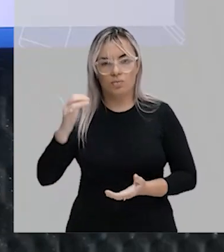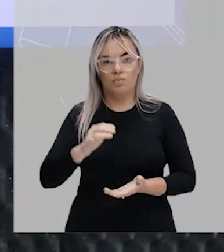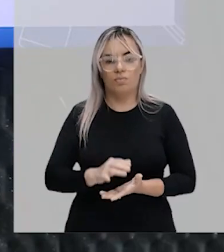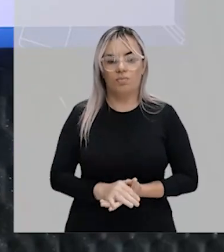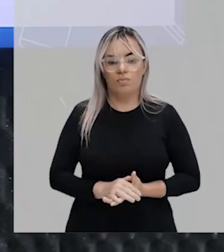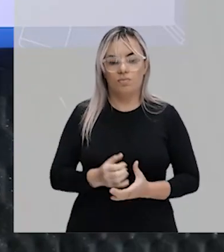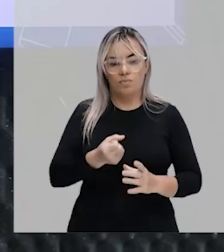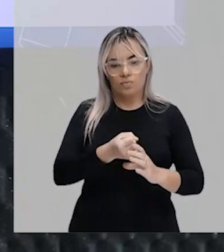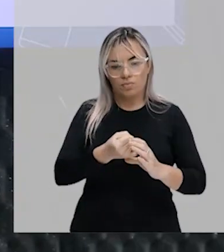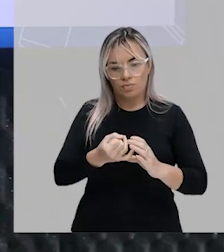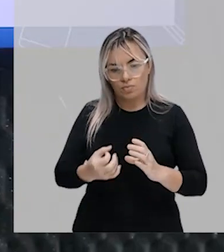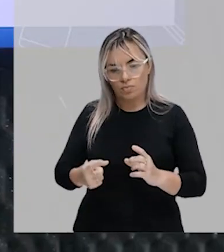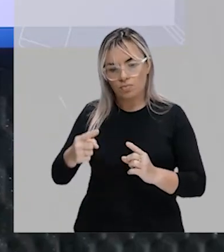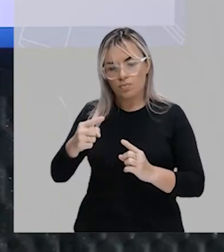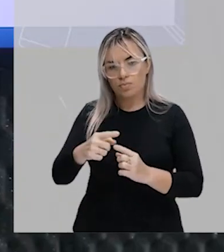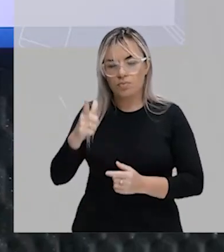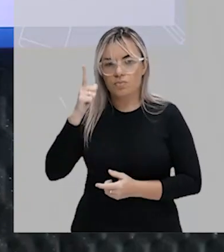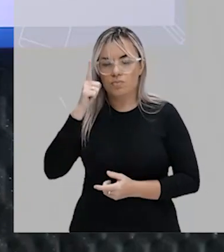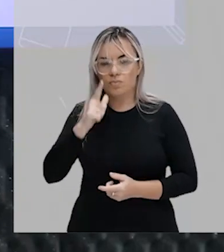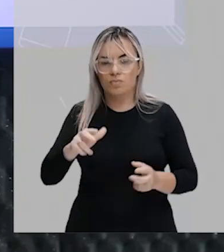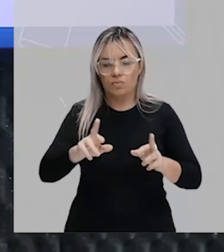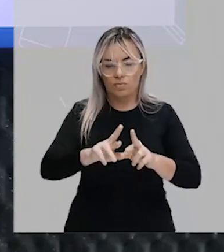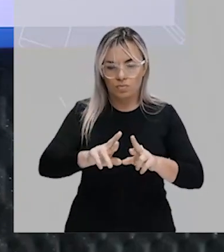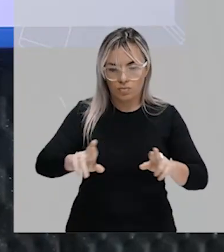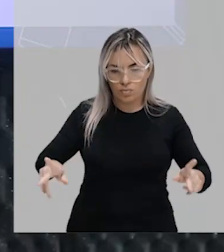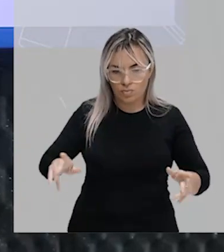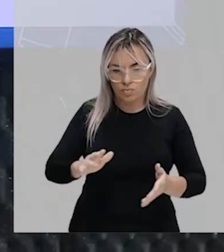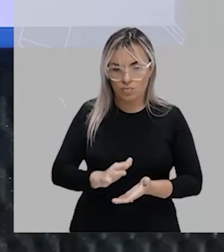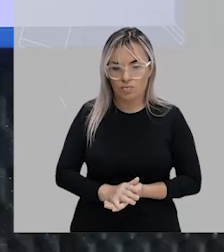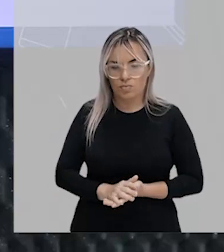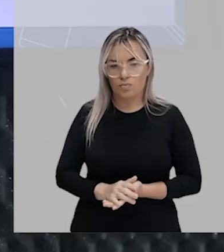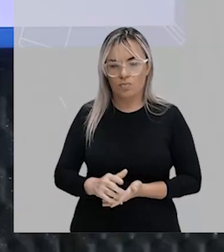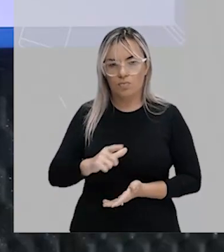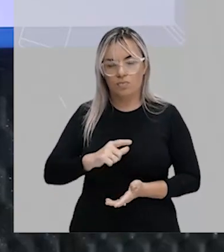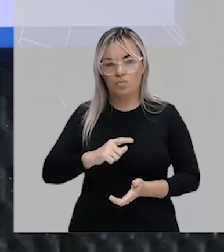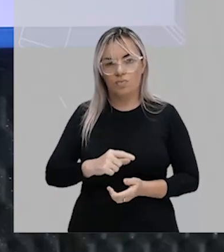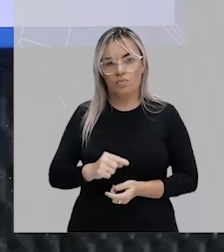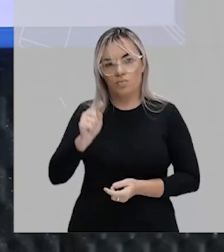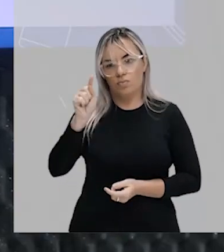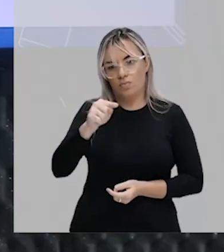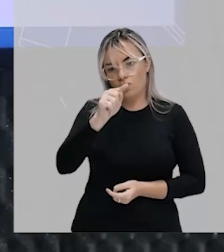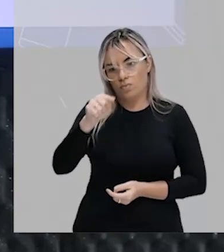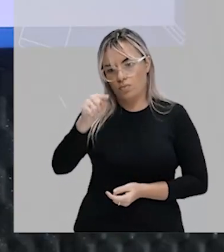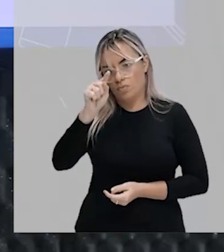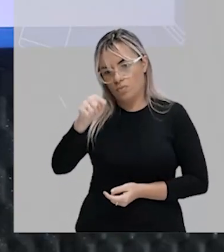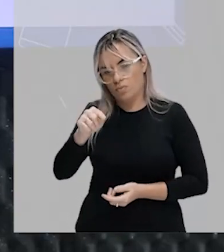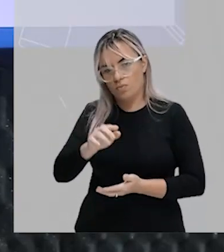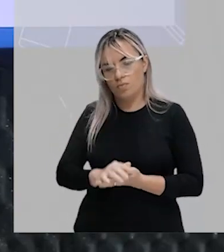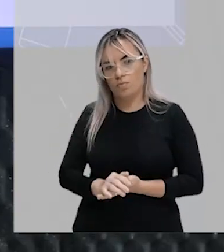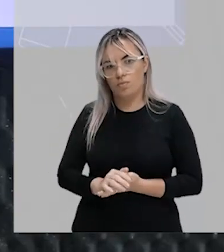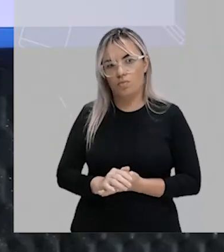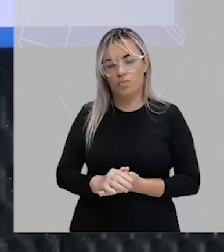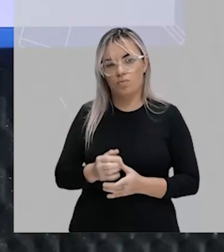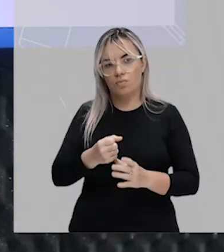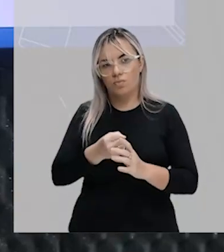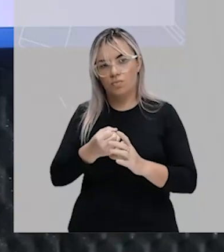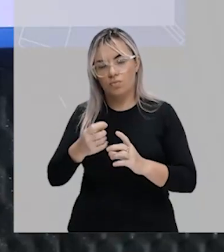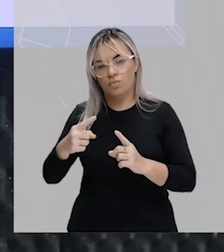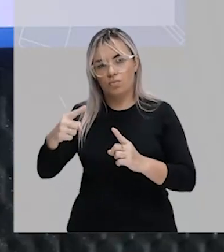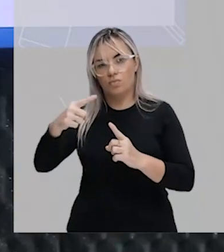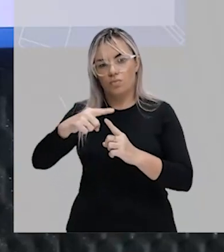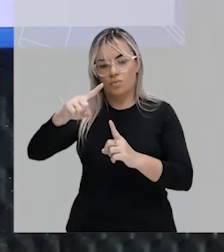conseguir diferenciar, tá? Porque se tivesse o asterisco, seria inteiros positivos. Como não tem o asterisco, inteiros não